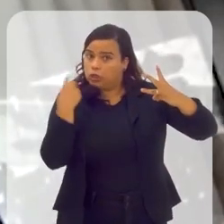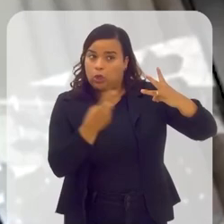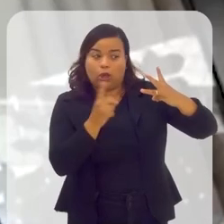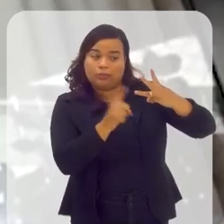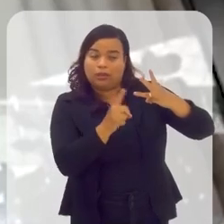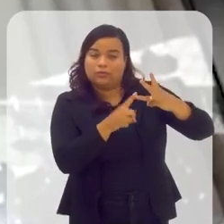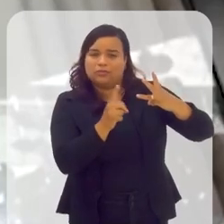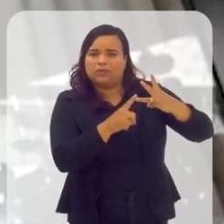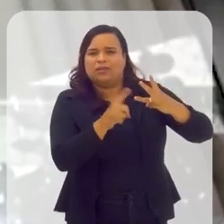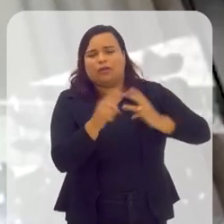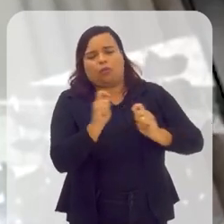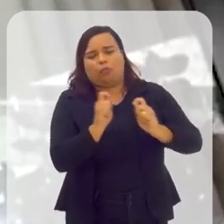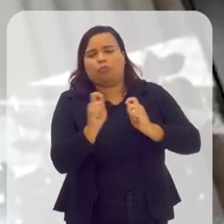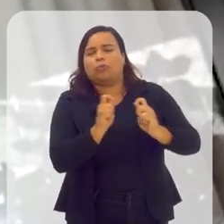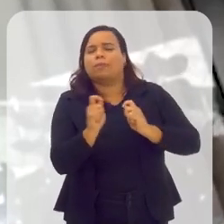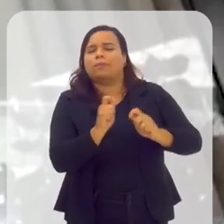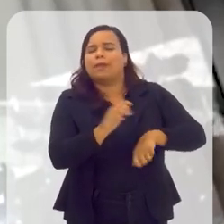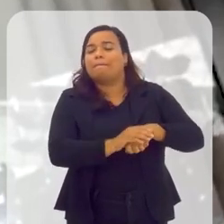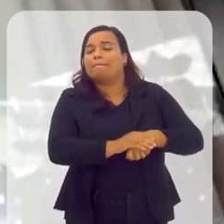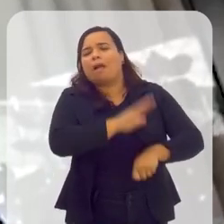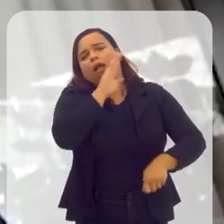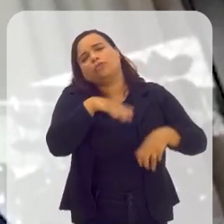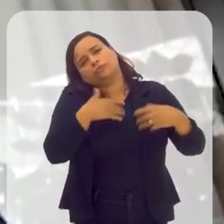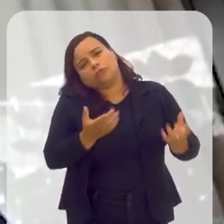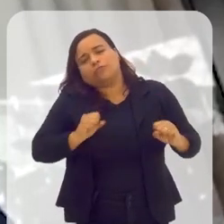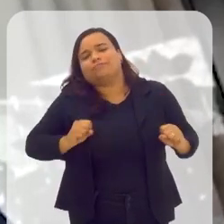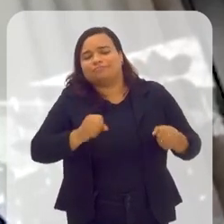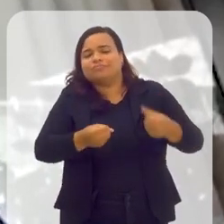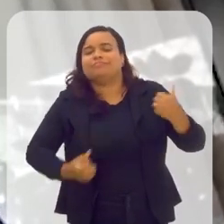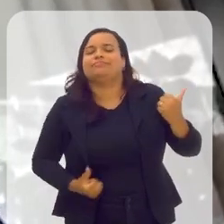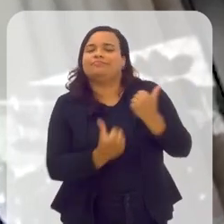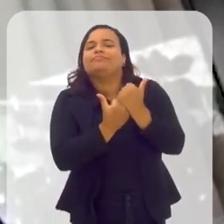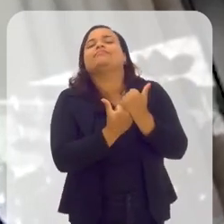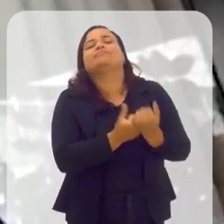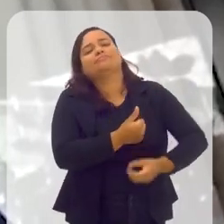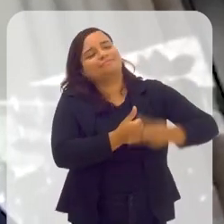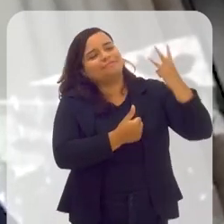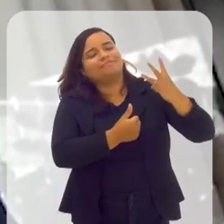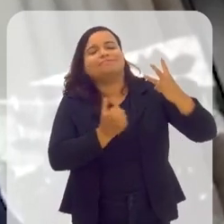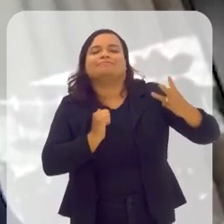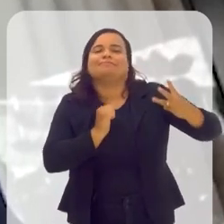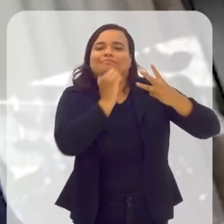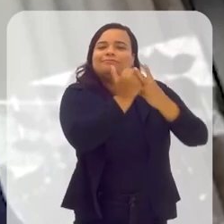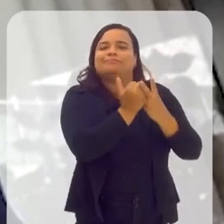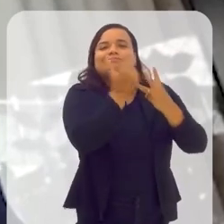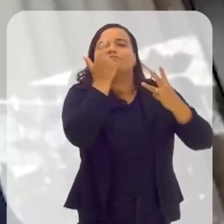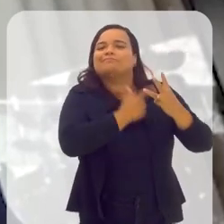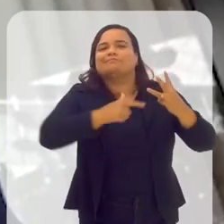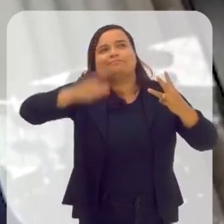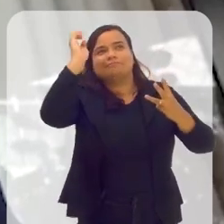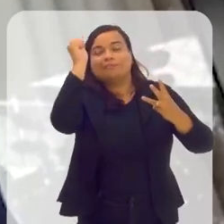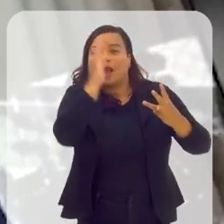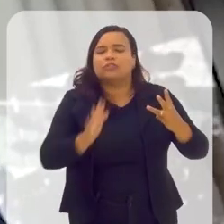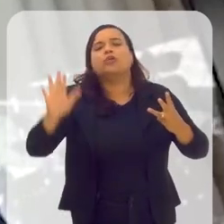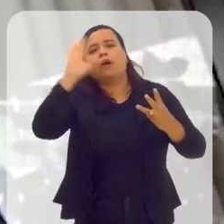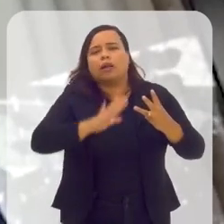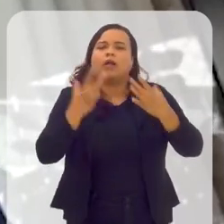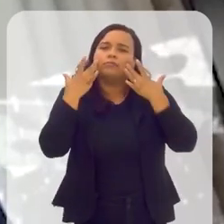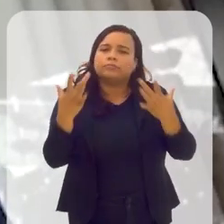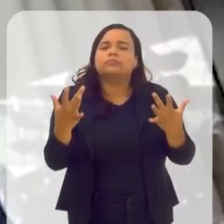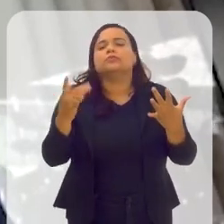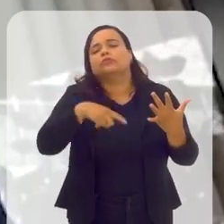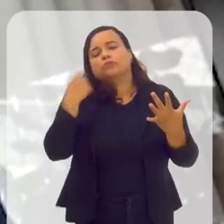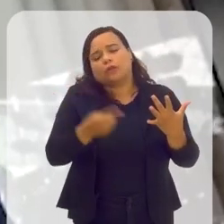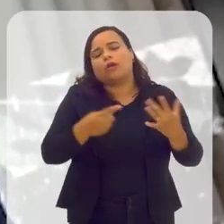economia, nada mais justo do que buscar o terceiro lugar para as nossas cooperativas no cenário nacional, e estamos